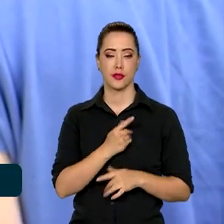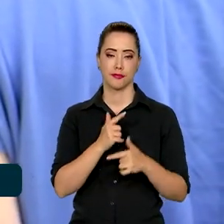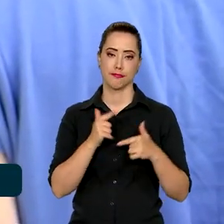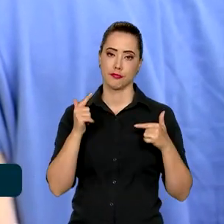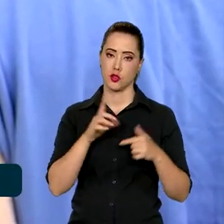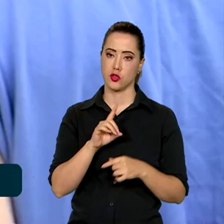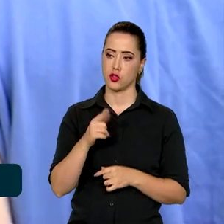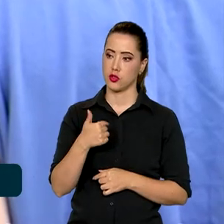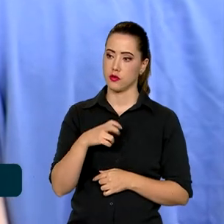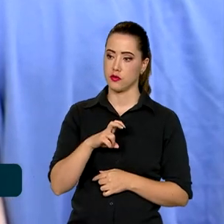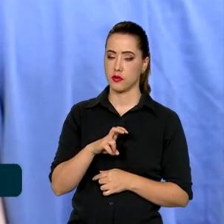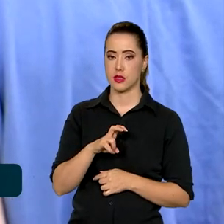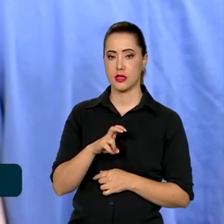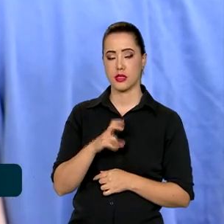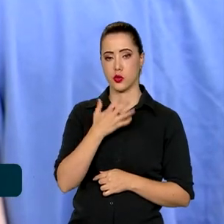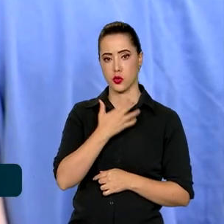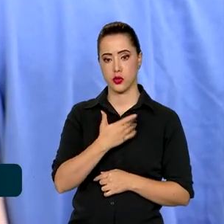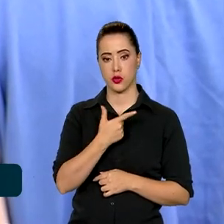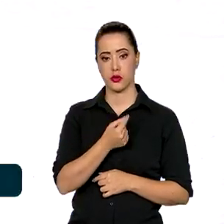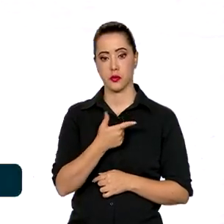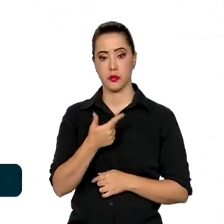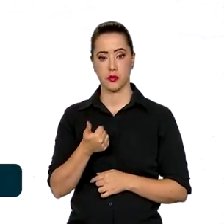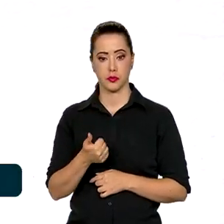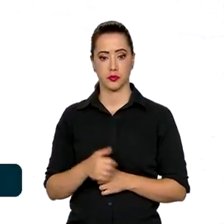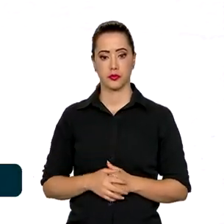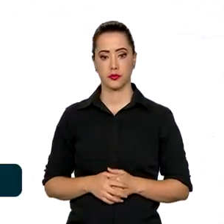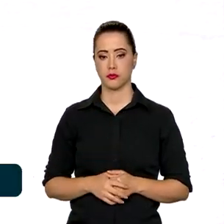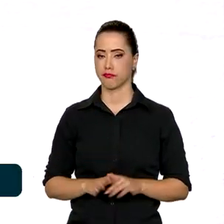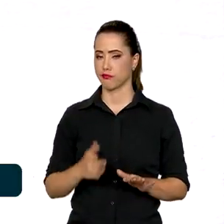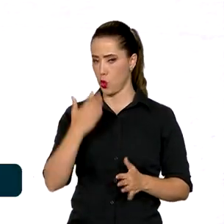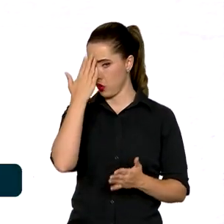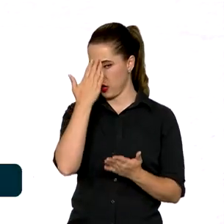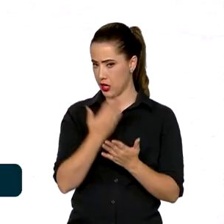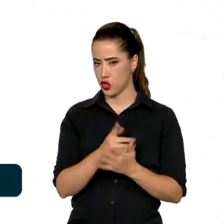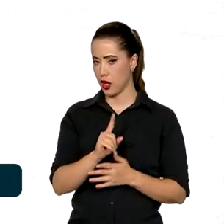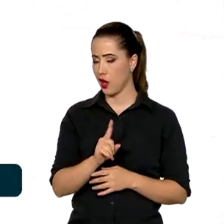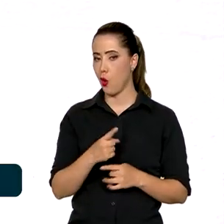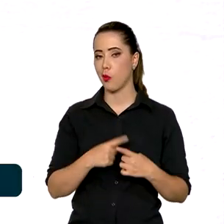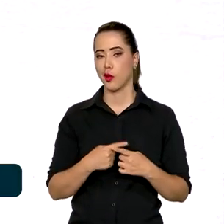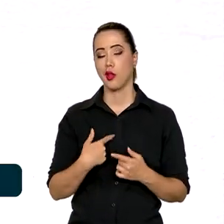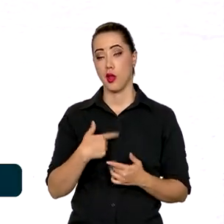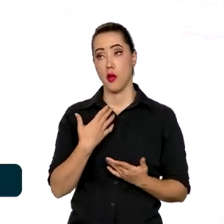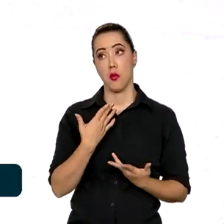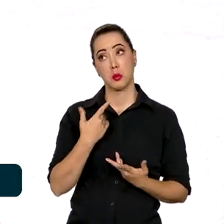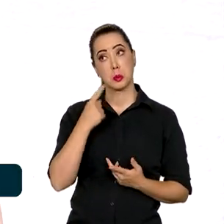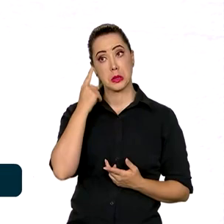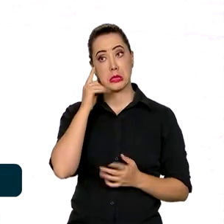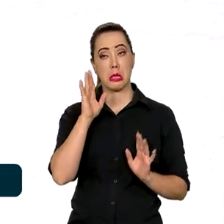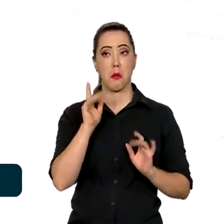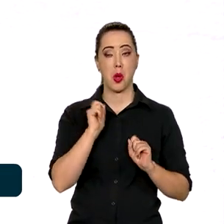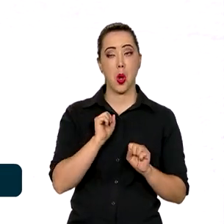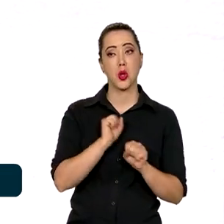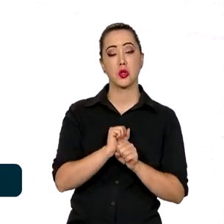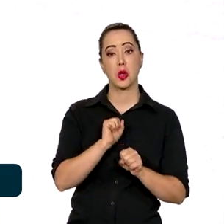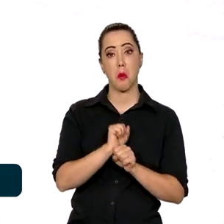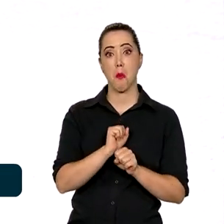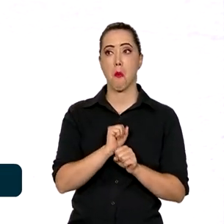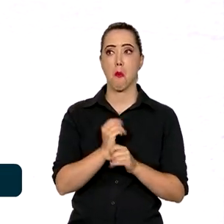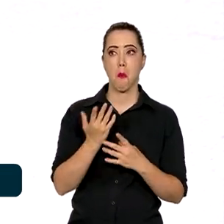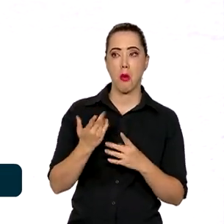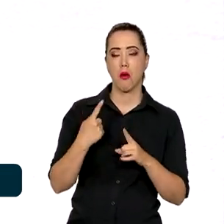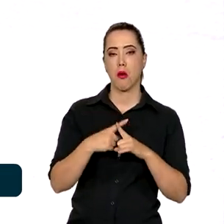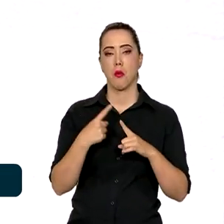25 de dezembro de 2021. Eu nem acreditei, né? Que eu pensei que ia demorar mais tempo, porque transplante para criança é um pouco mais